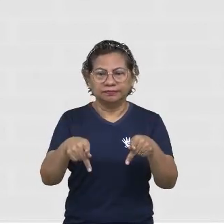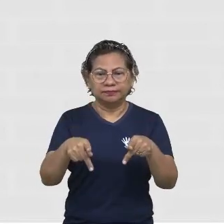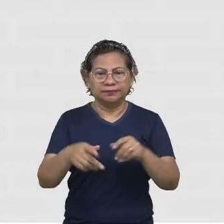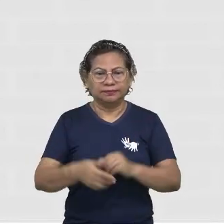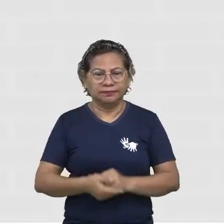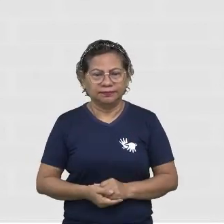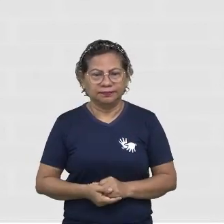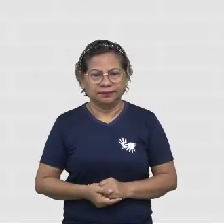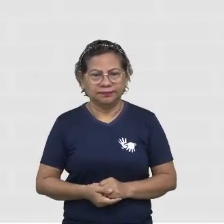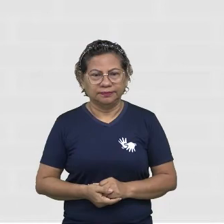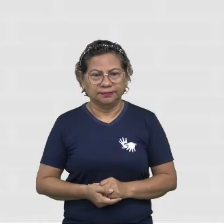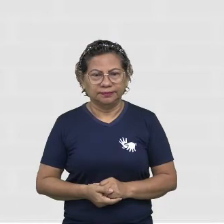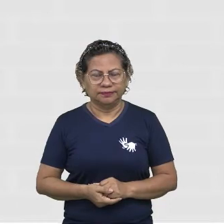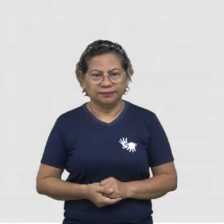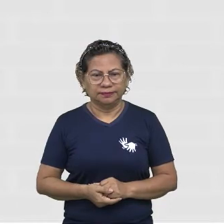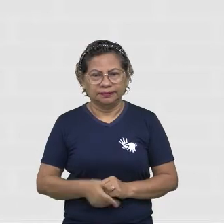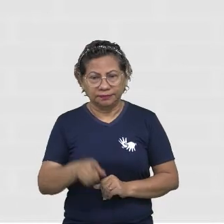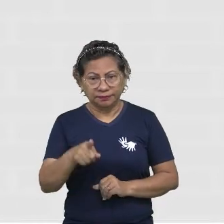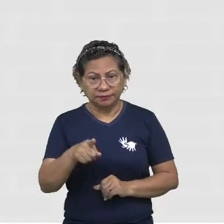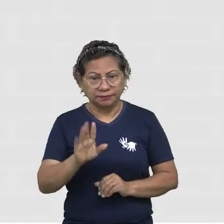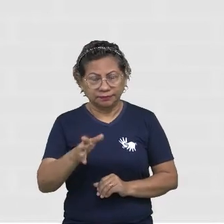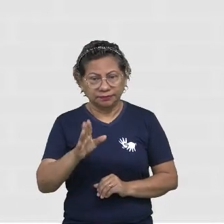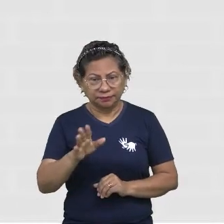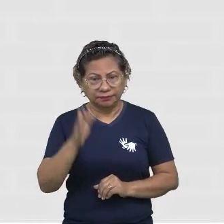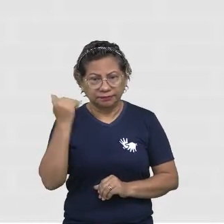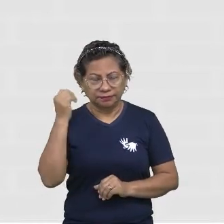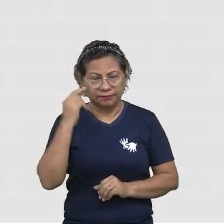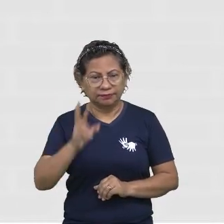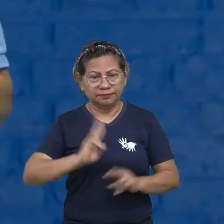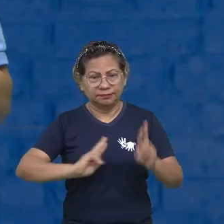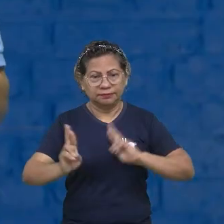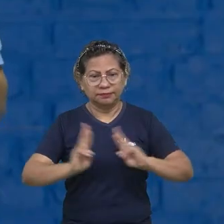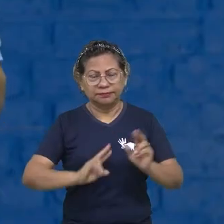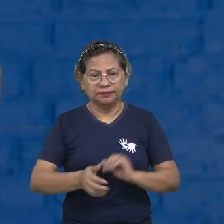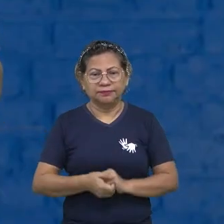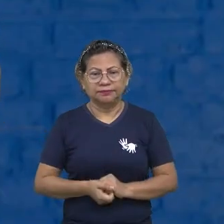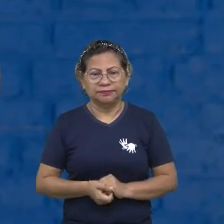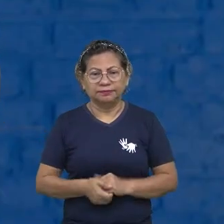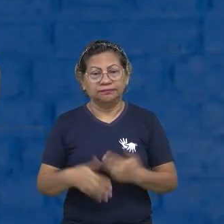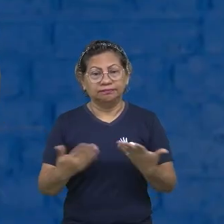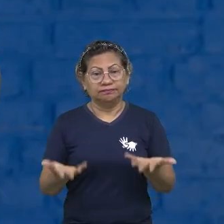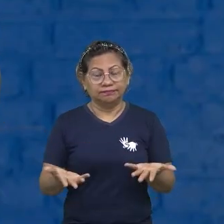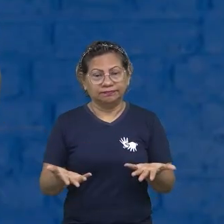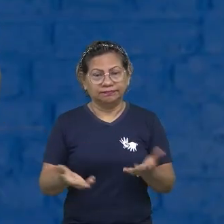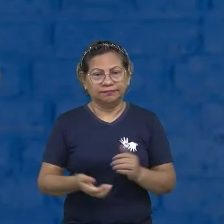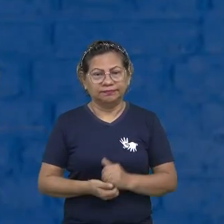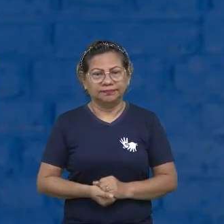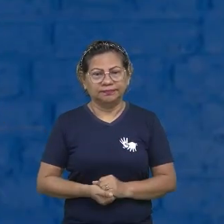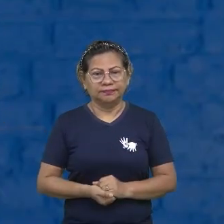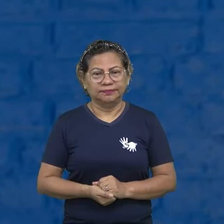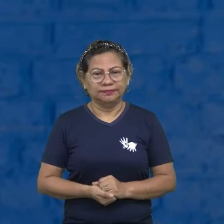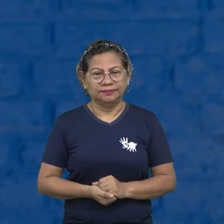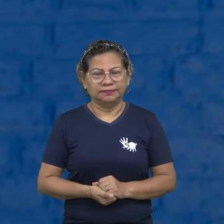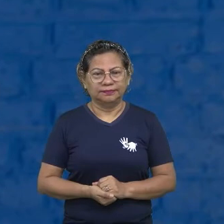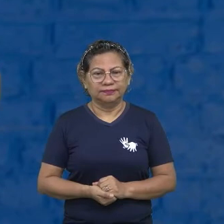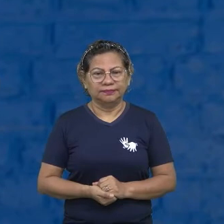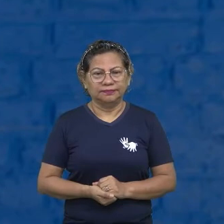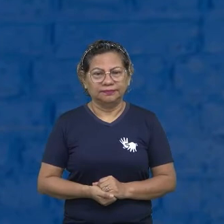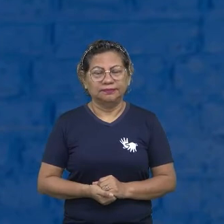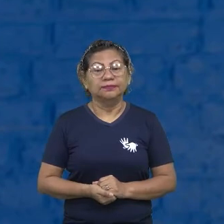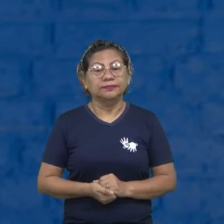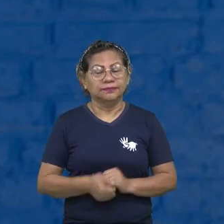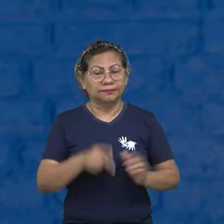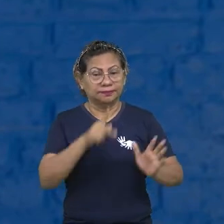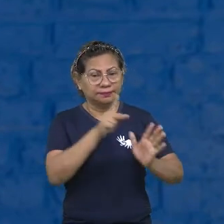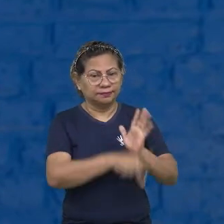E aí? Fizeram essas perguntas, responderam. E aí? Como é que é isso? Então, o projeto de vida,